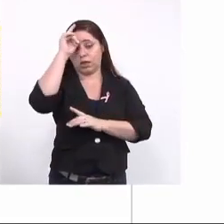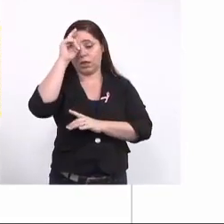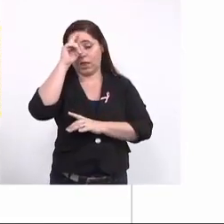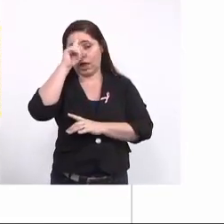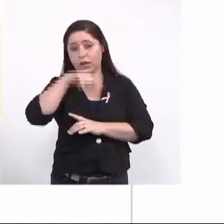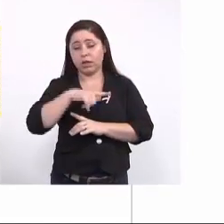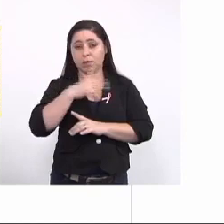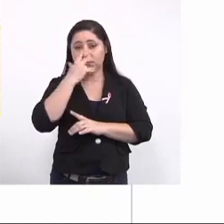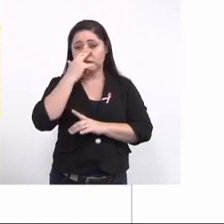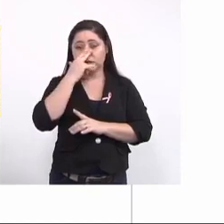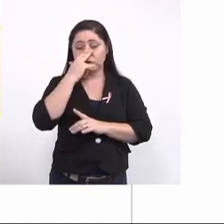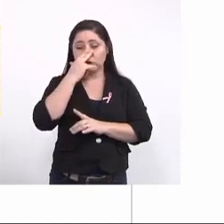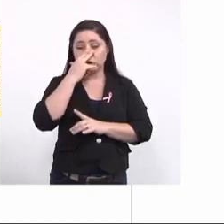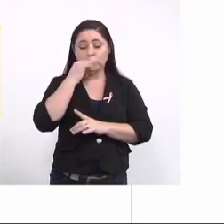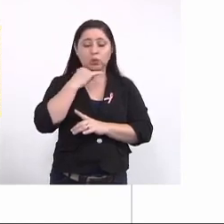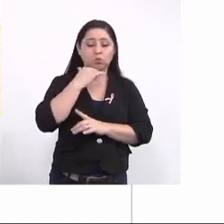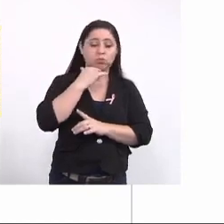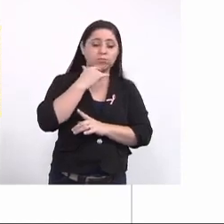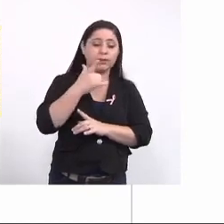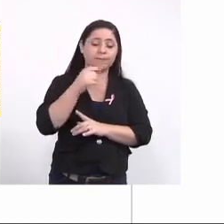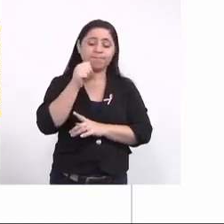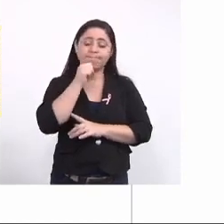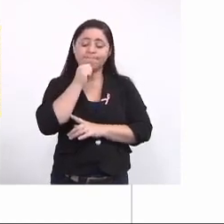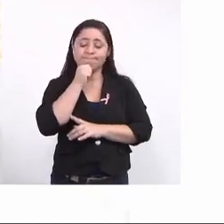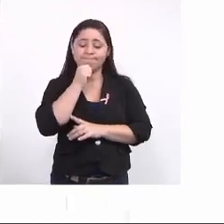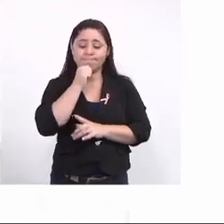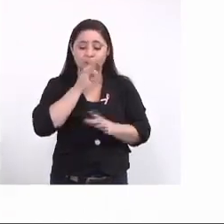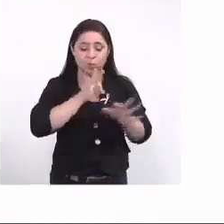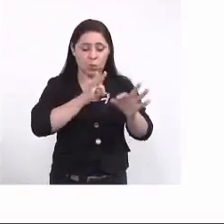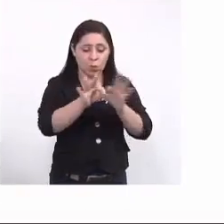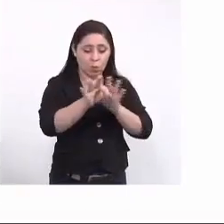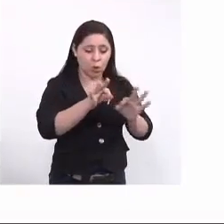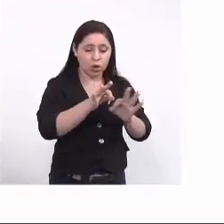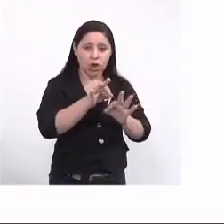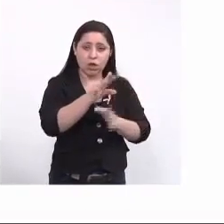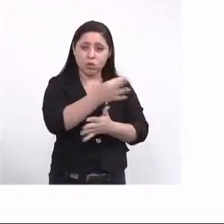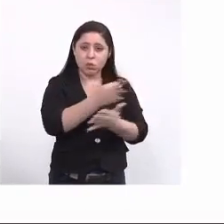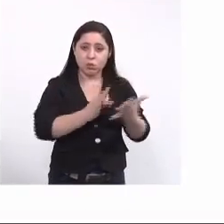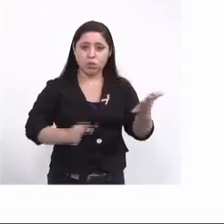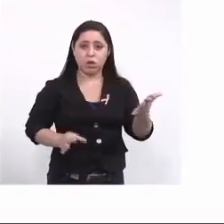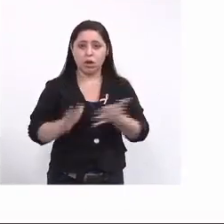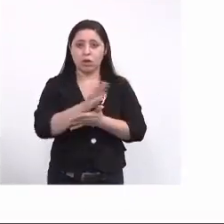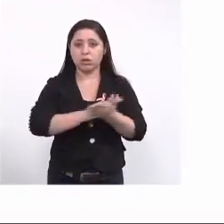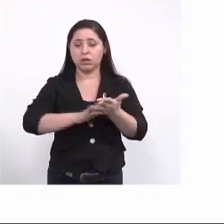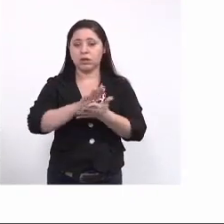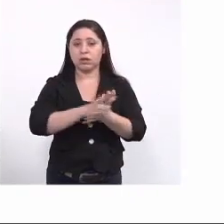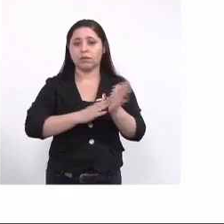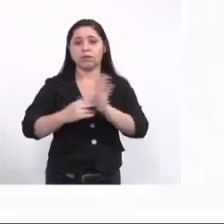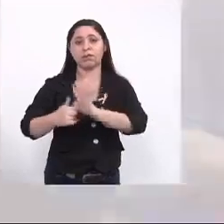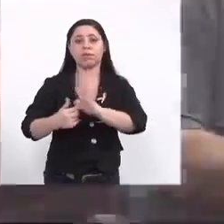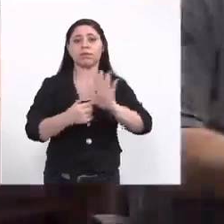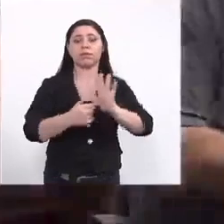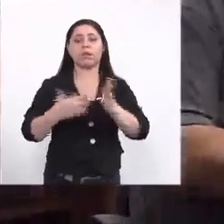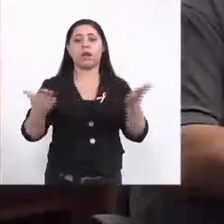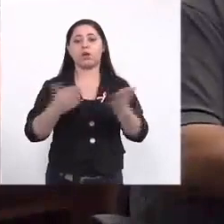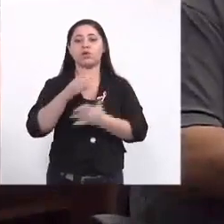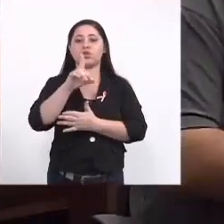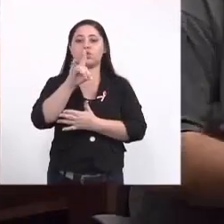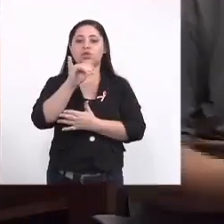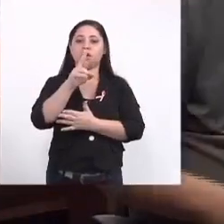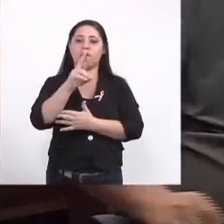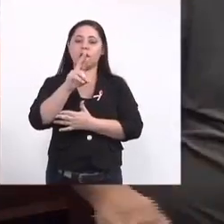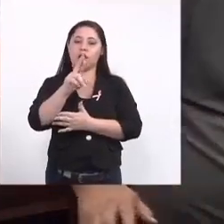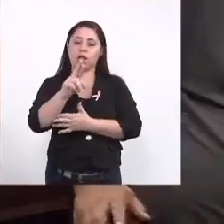abstrata ainda a gente não conseguiu montar nenhum artigo mas a gente vai apresentar talvez é presente agora no Dierne